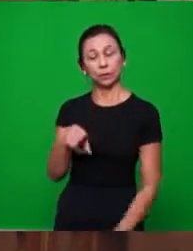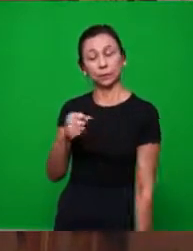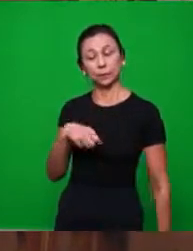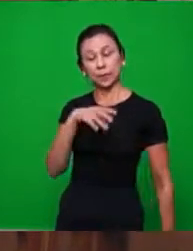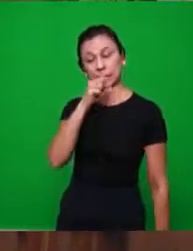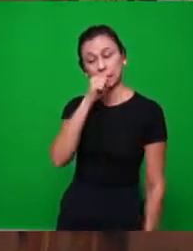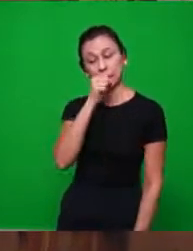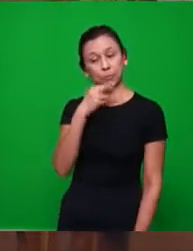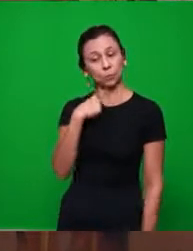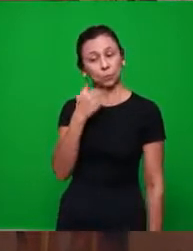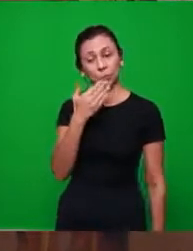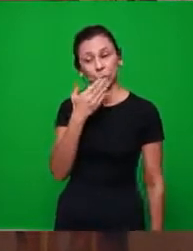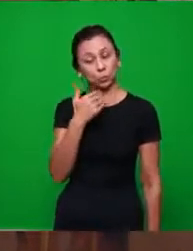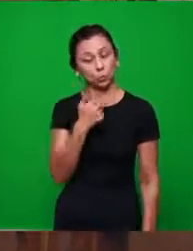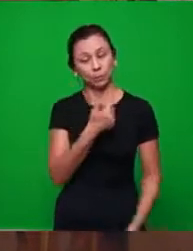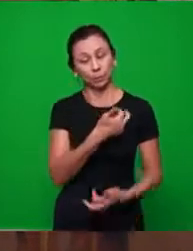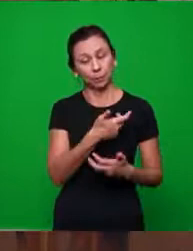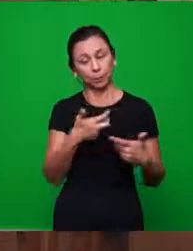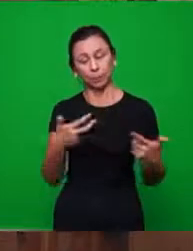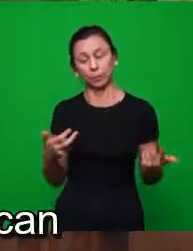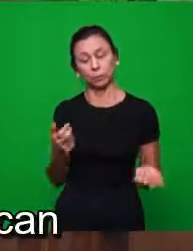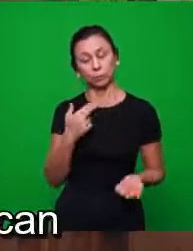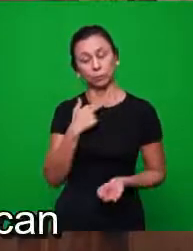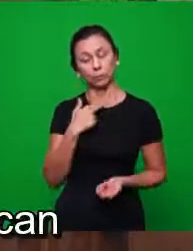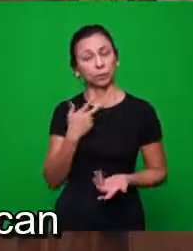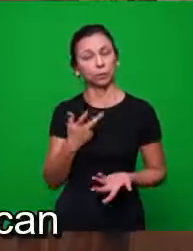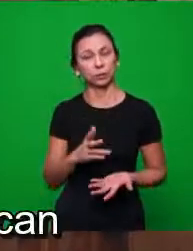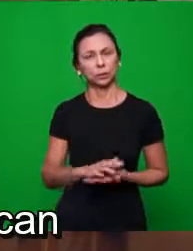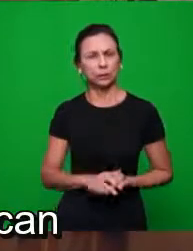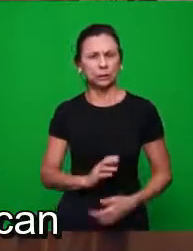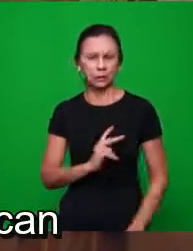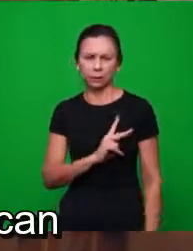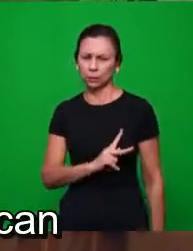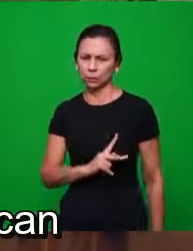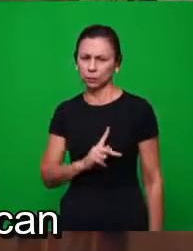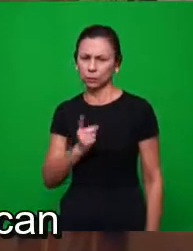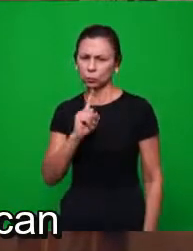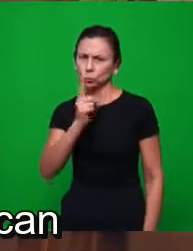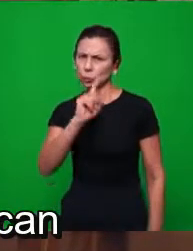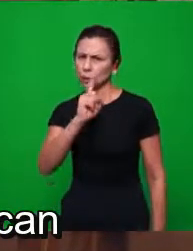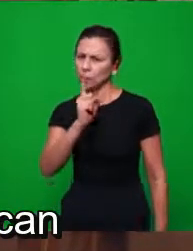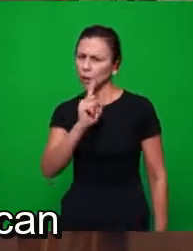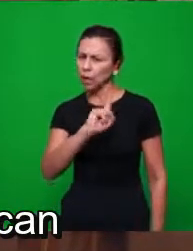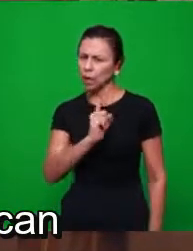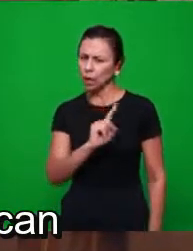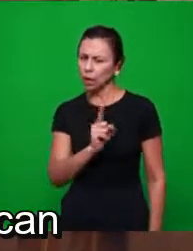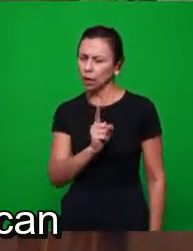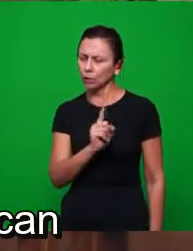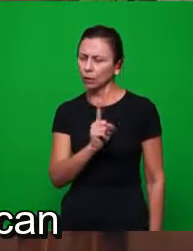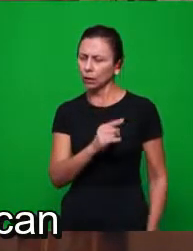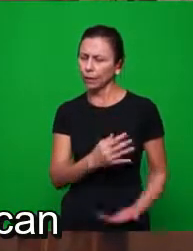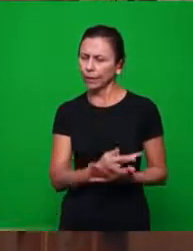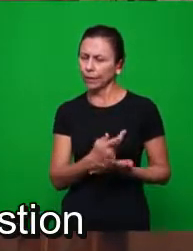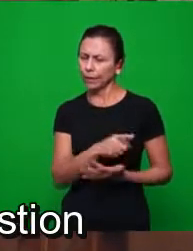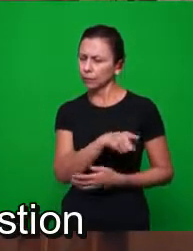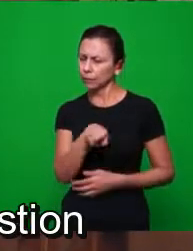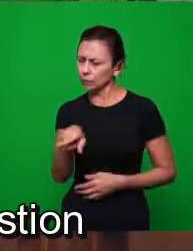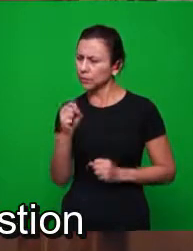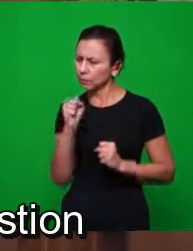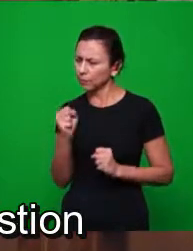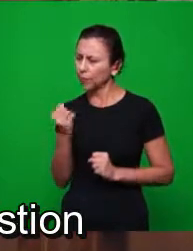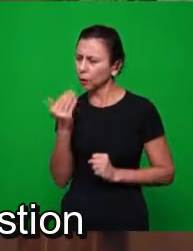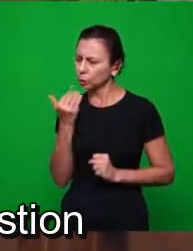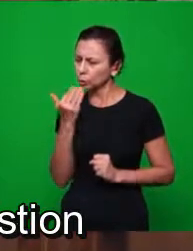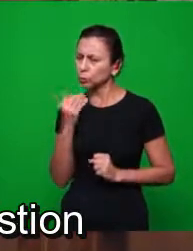você não pode comer isso, você não pode comer aquilo. E Paulo vem e diz assim, não, senhores, não é isso, não. Você pode comer